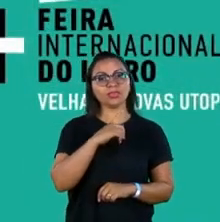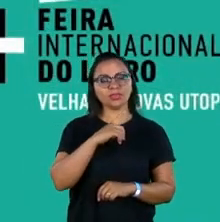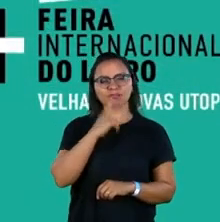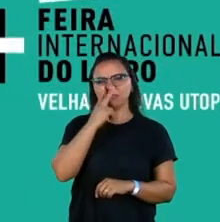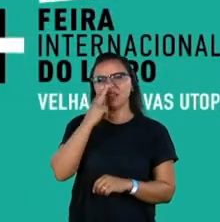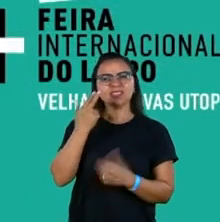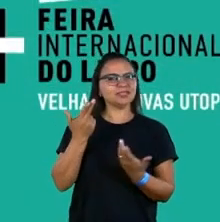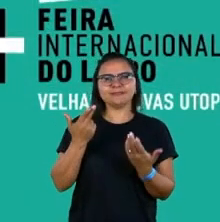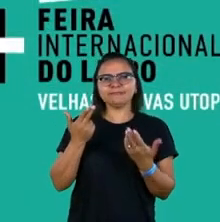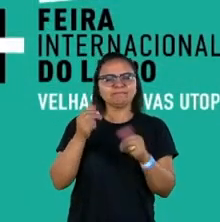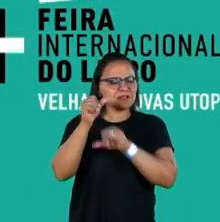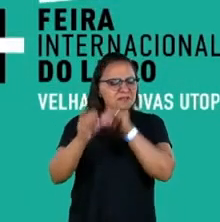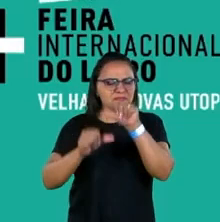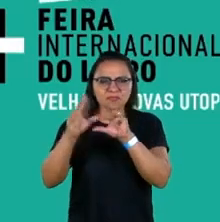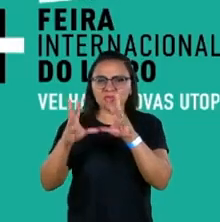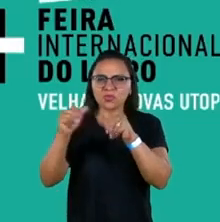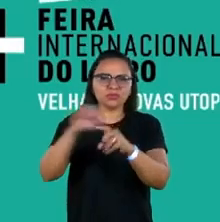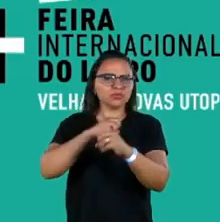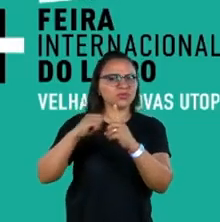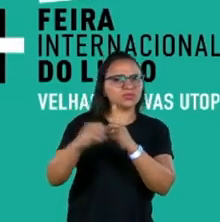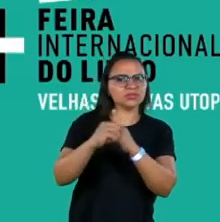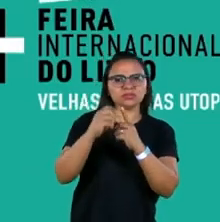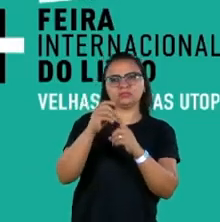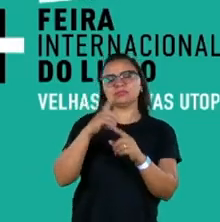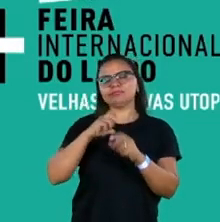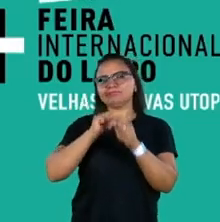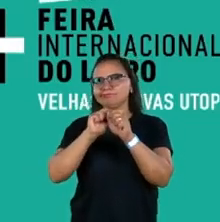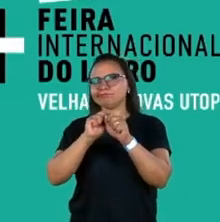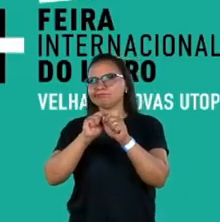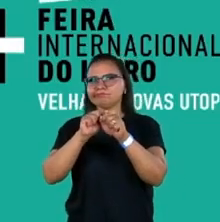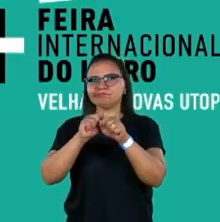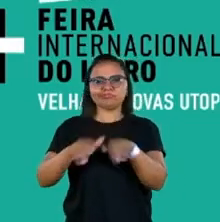desmonte na área social de uma maneira muito ampla